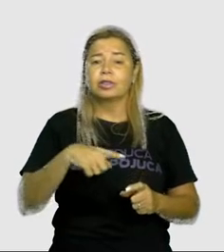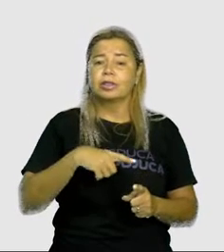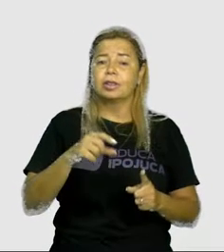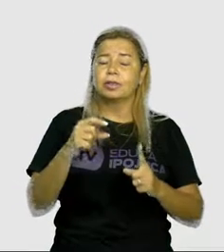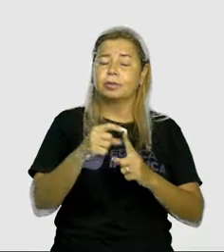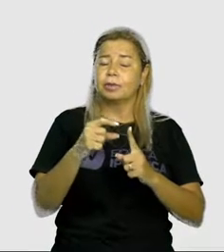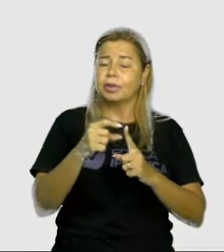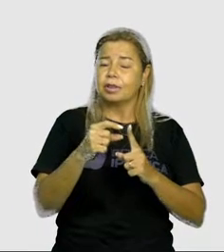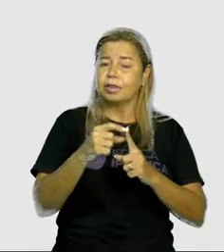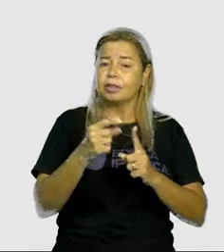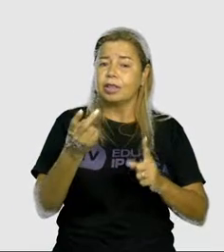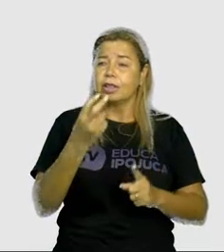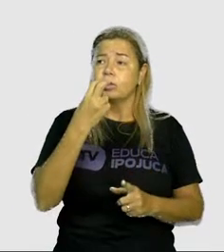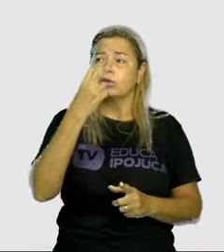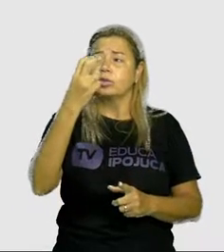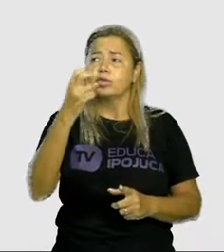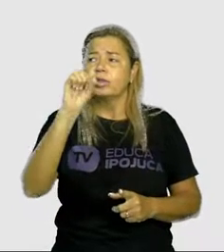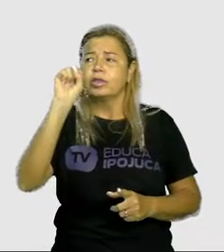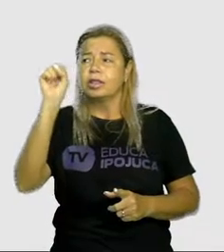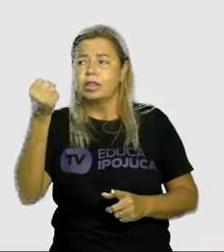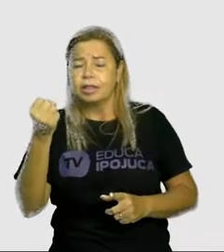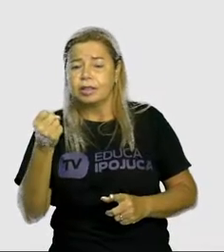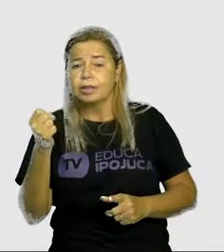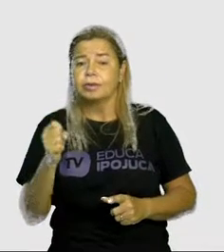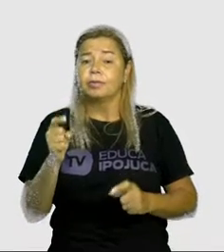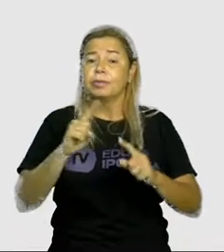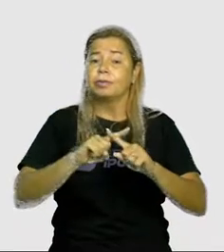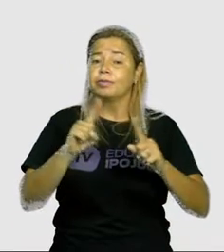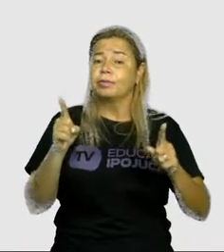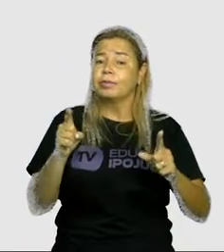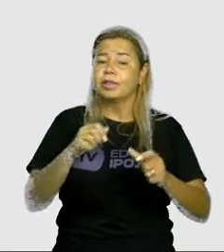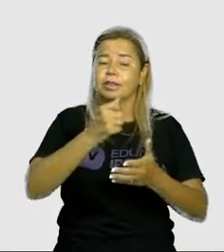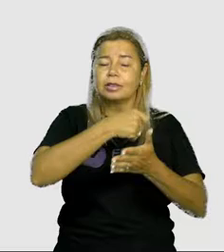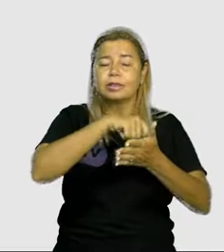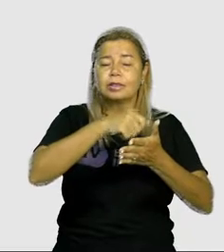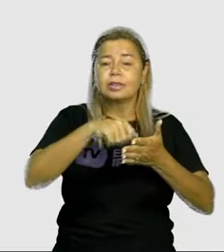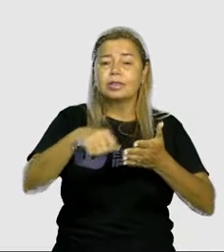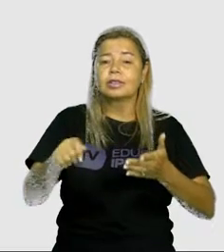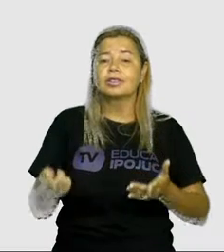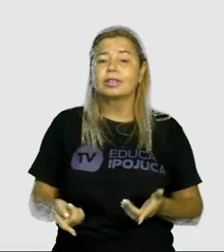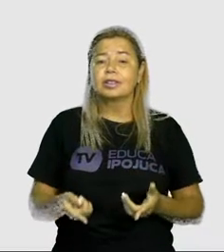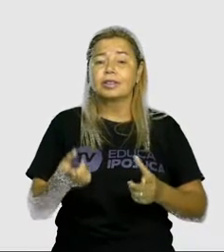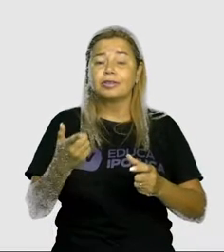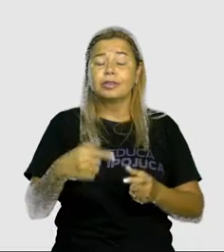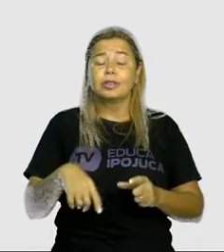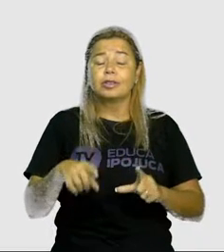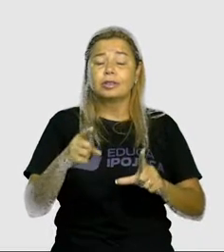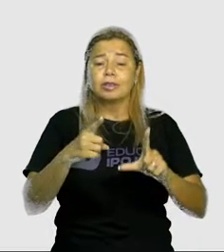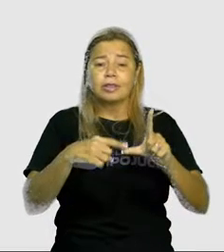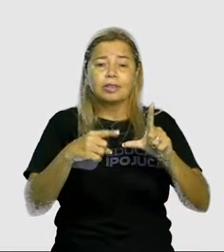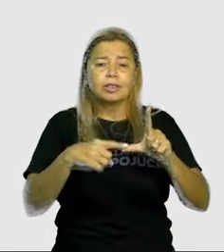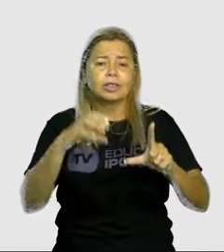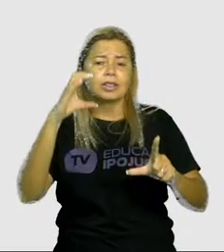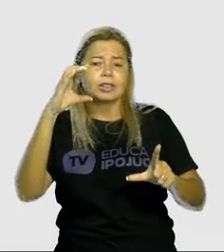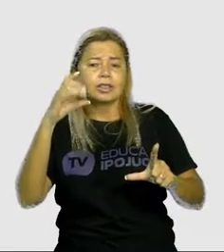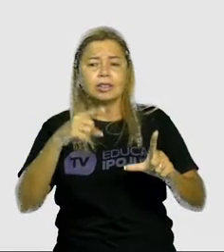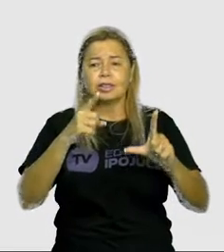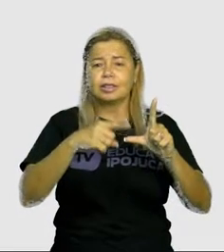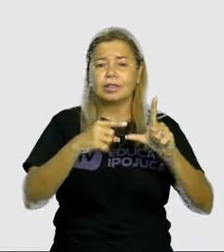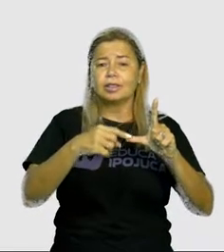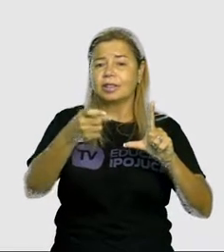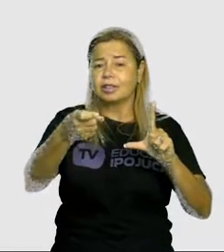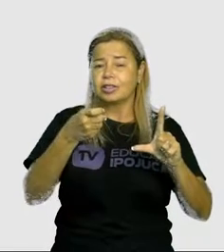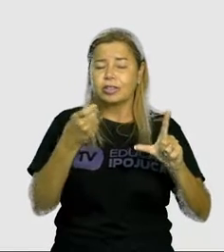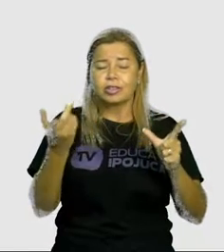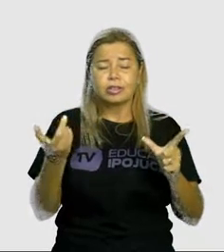tem o som de S, mas a gente não escreve com S. A gente escreve com C, com X, com dois S, com